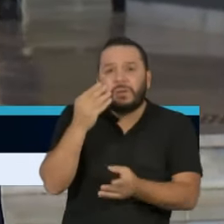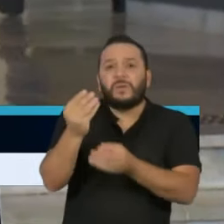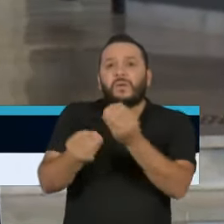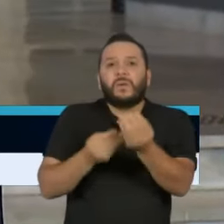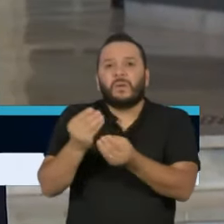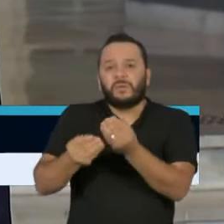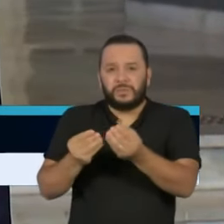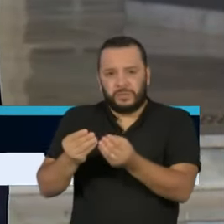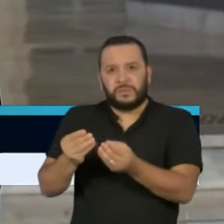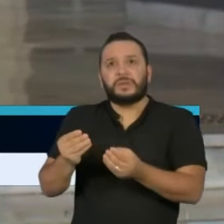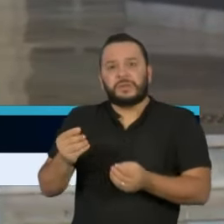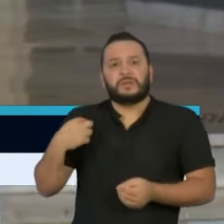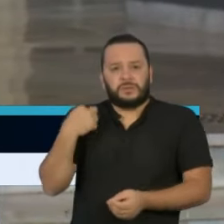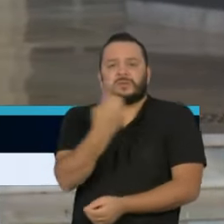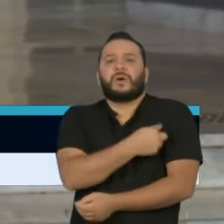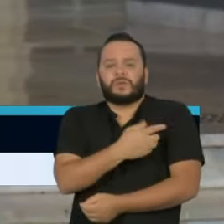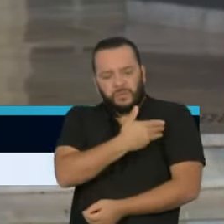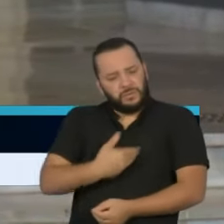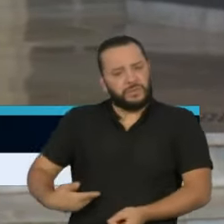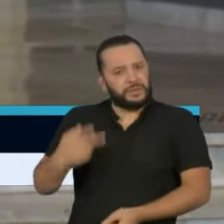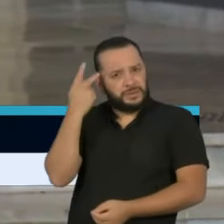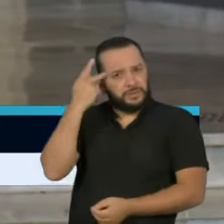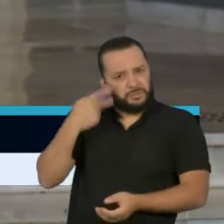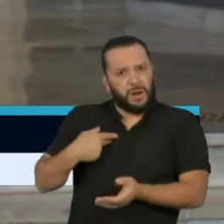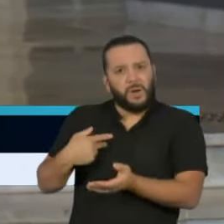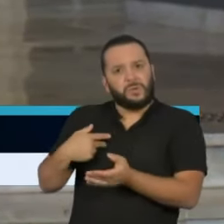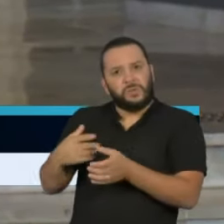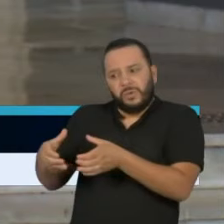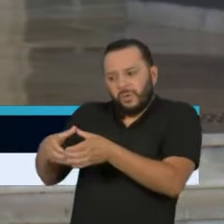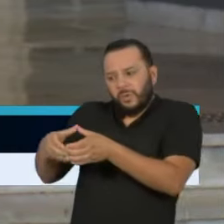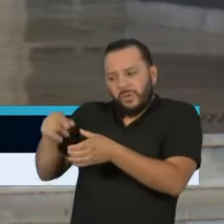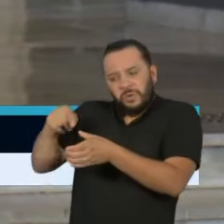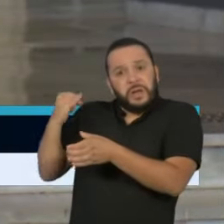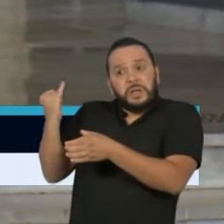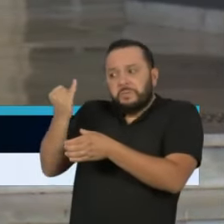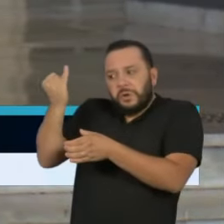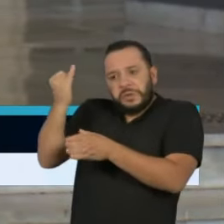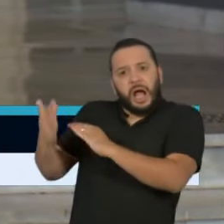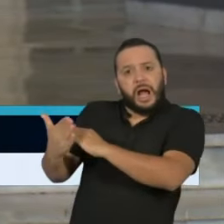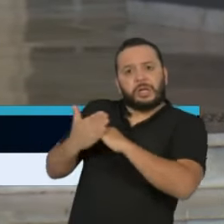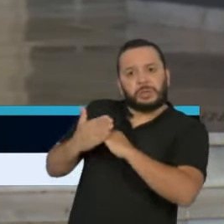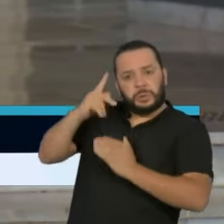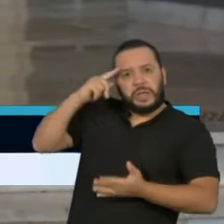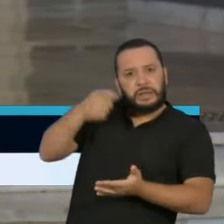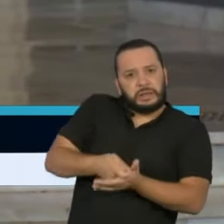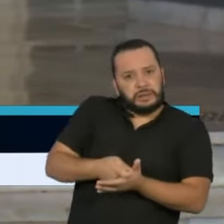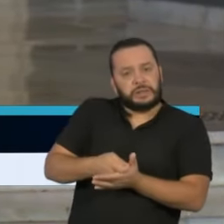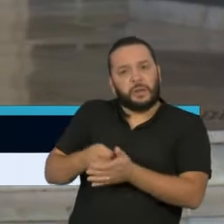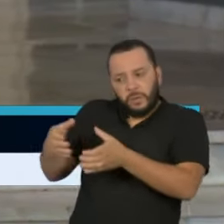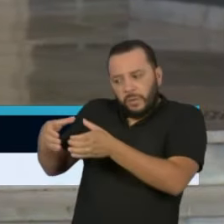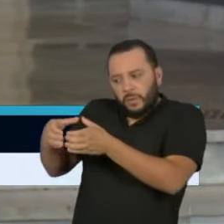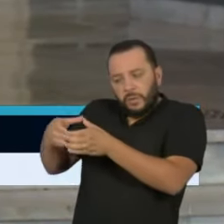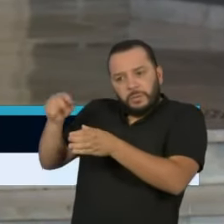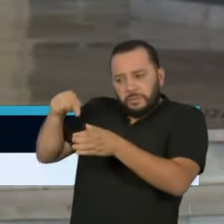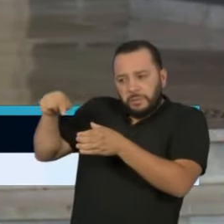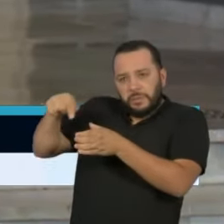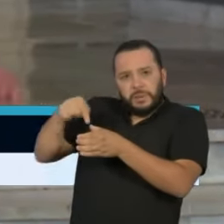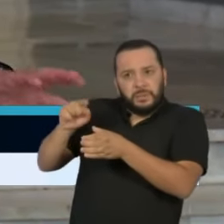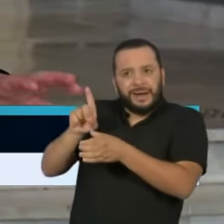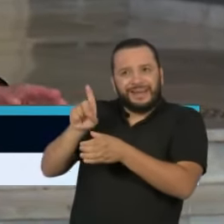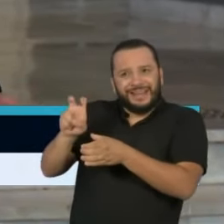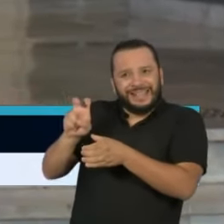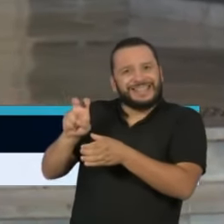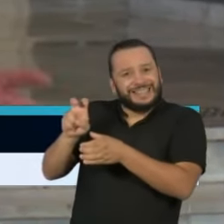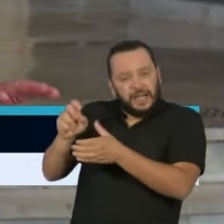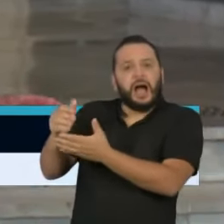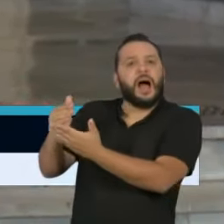galgado o governo do Estado de São Paulo para tomar as decisões que estão sendo tomadas. Nós vamos fazer desta reunião hoje o que